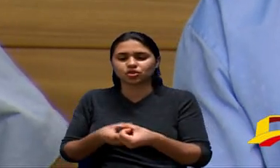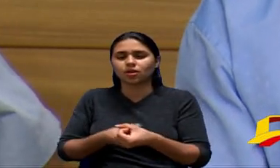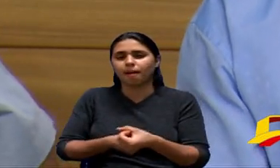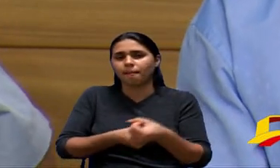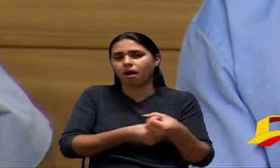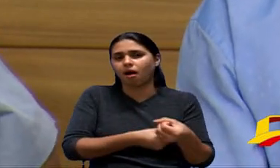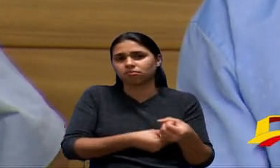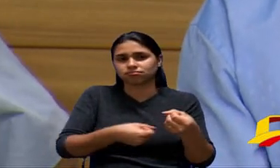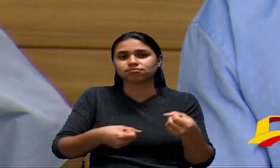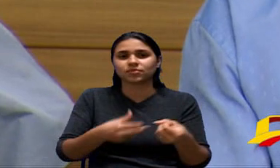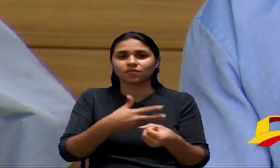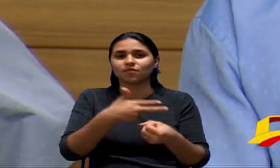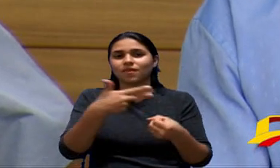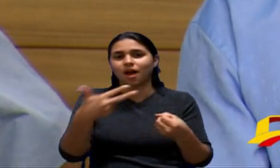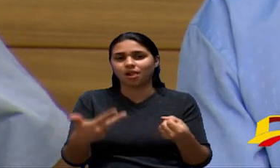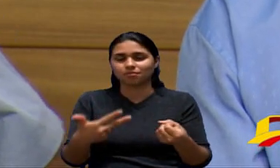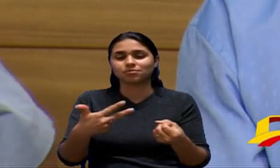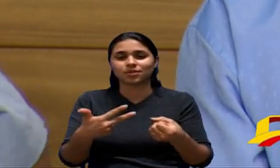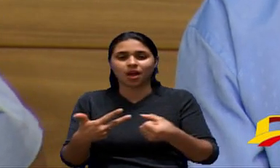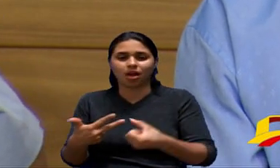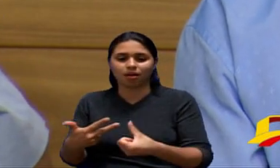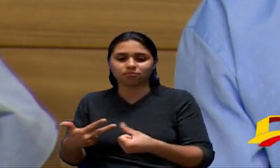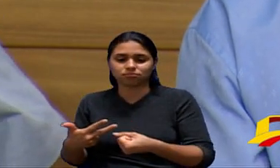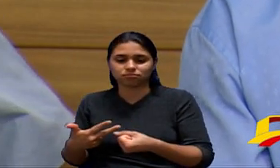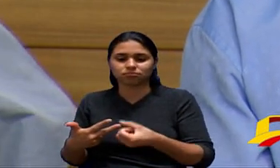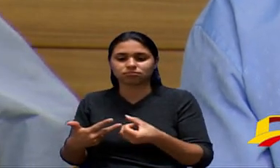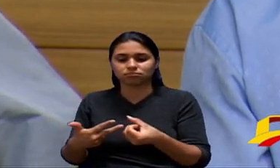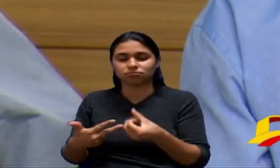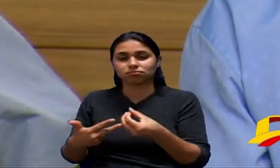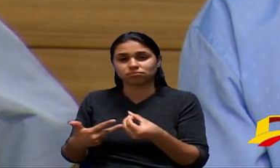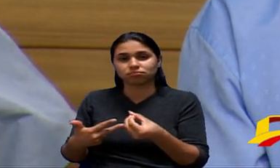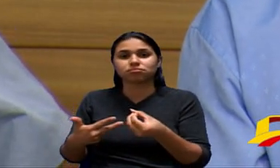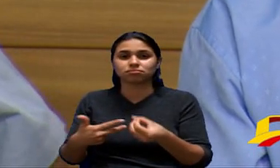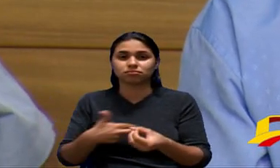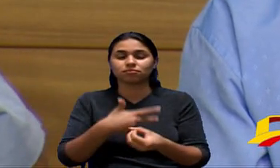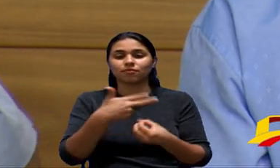a própria instituição o sindicato não poderia de repente